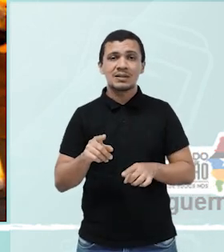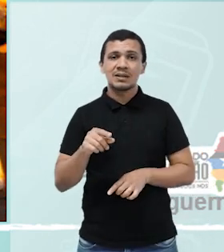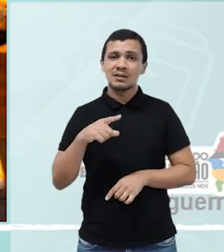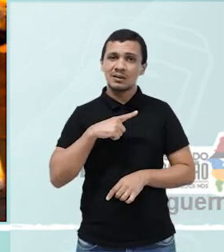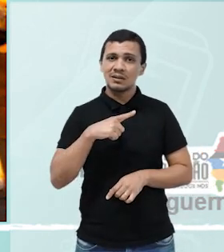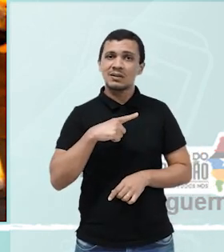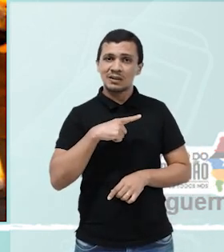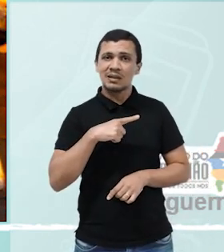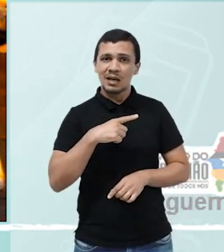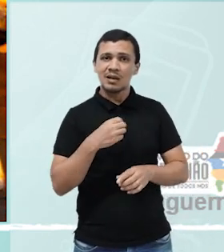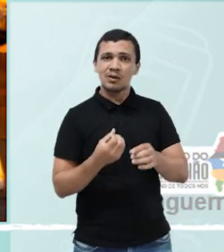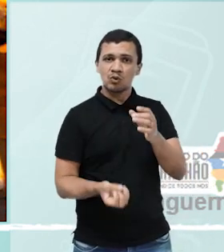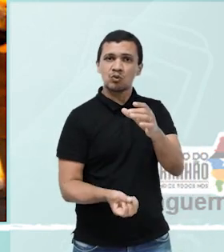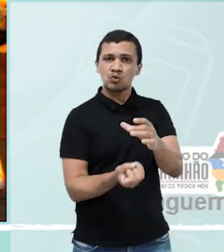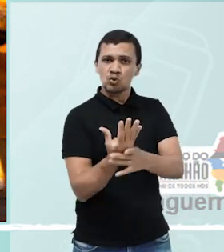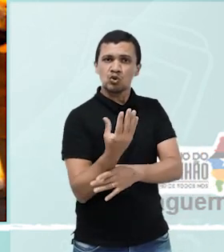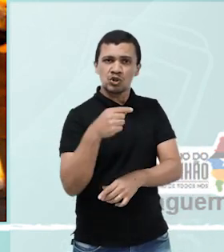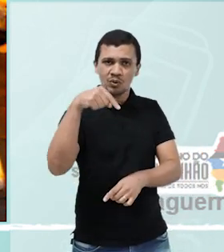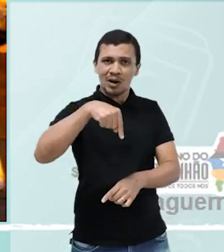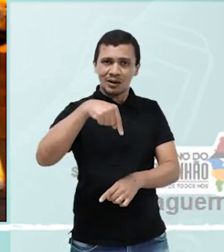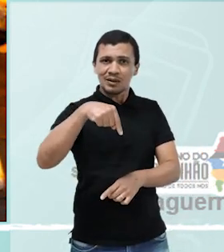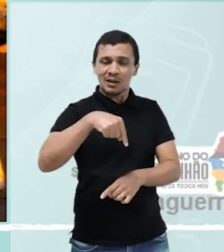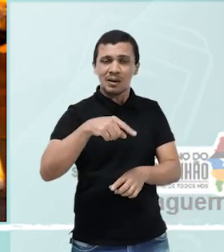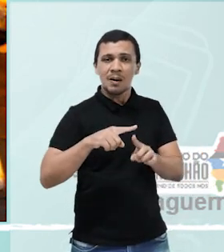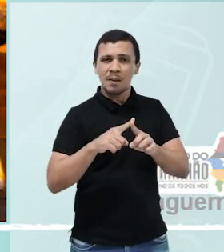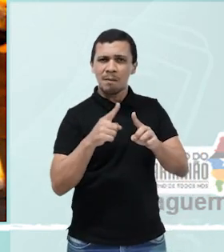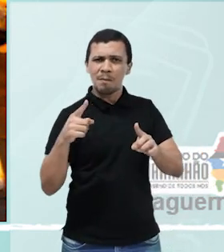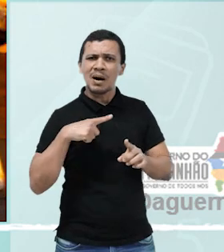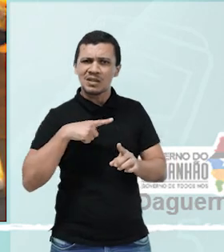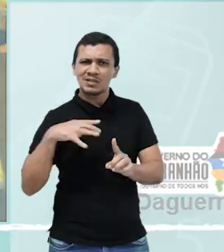só que ele tem influência de vários lugares. Já explicar para vocês.